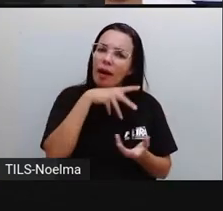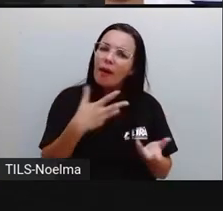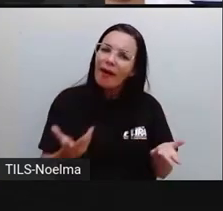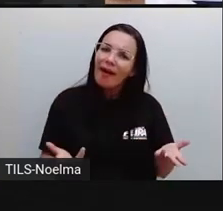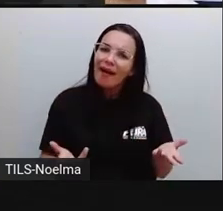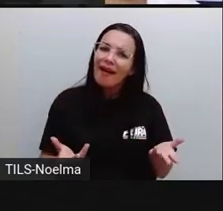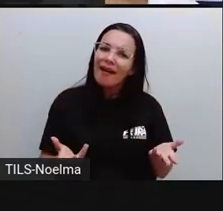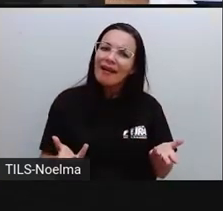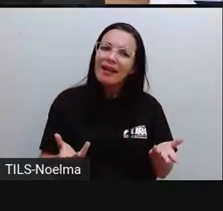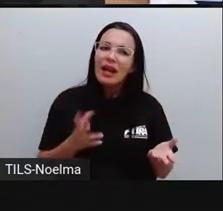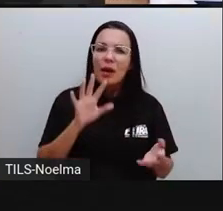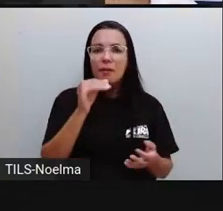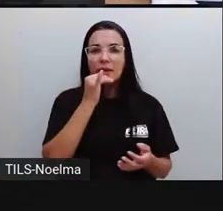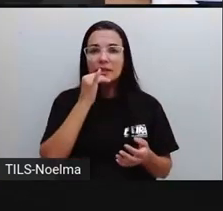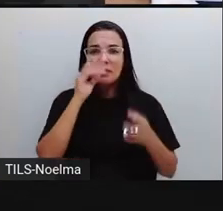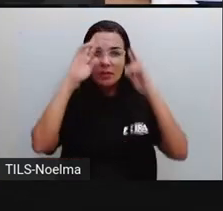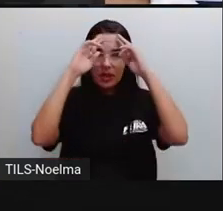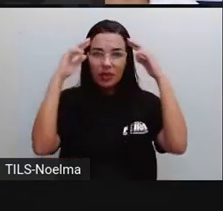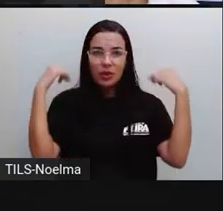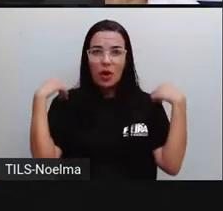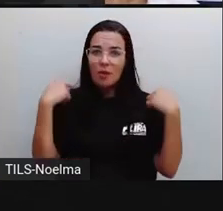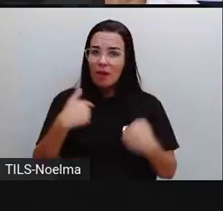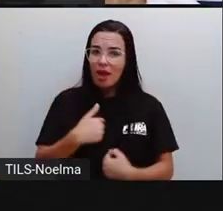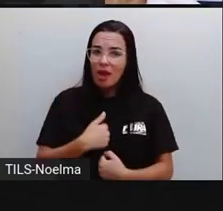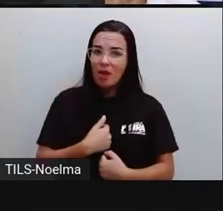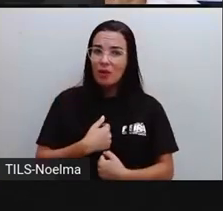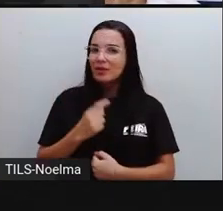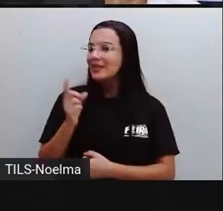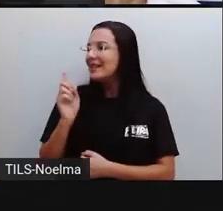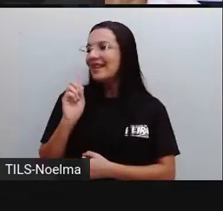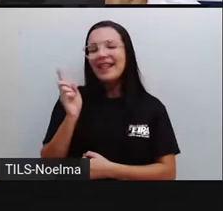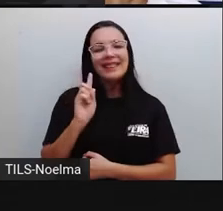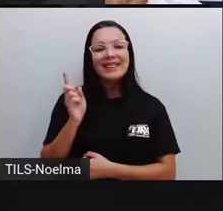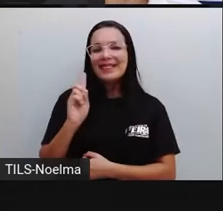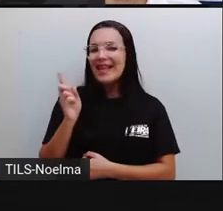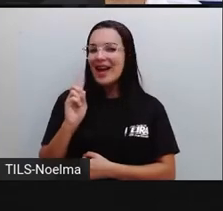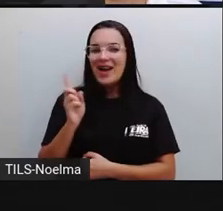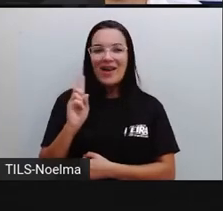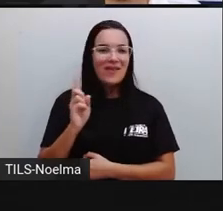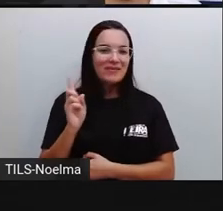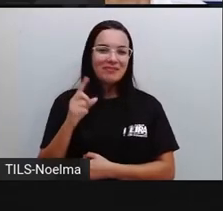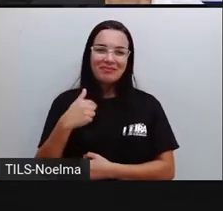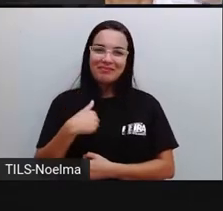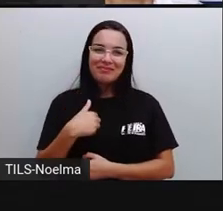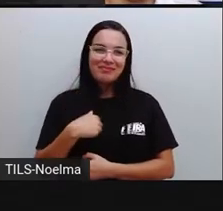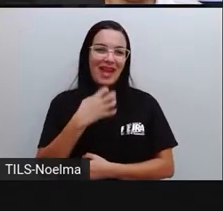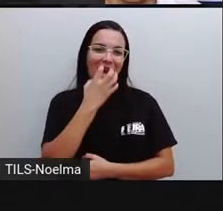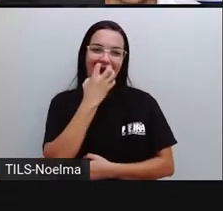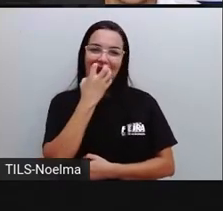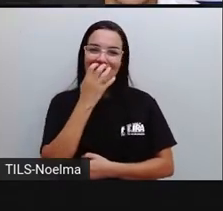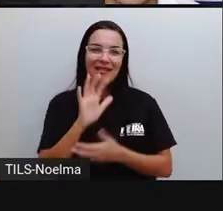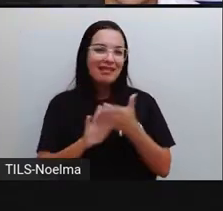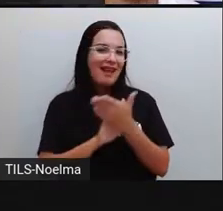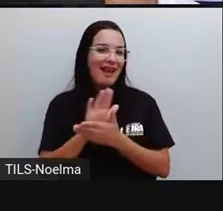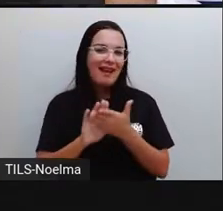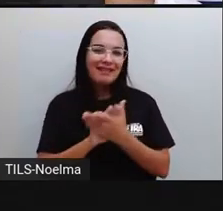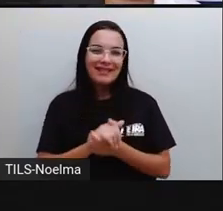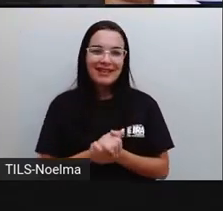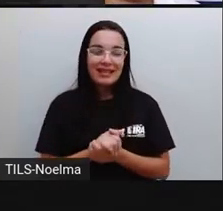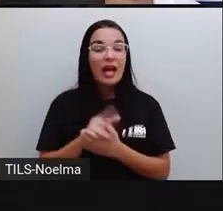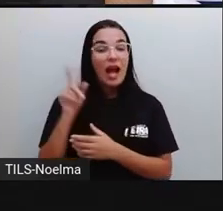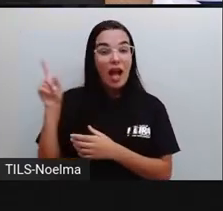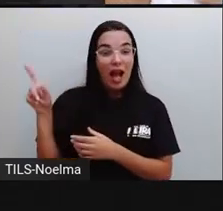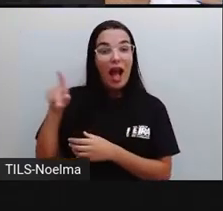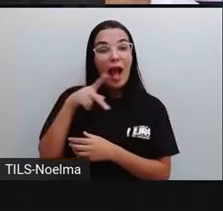Por exemplo, a Noelma tem animalzinho? Noelma, você tem Noelma? Não tem. A Protainá tem